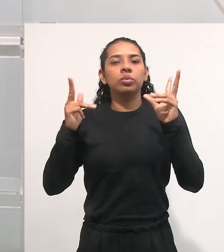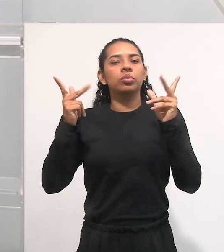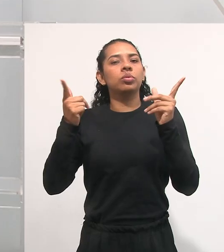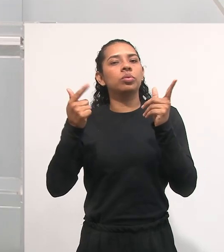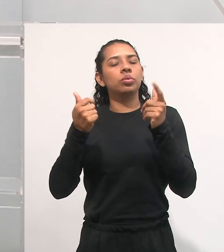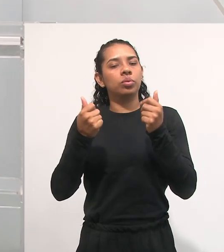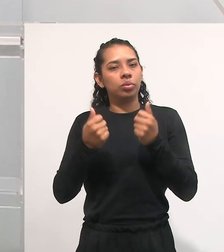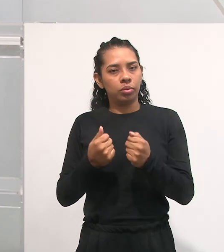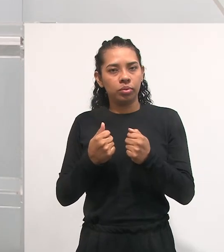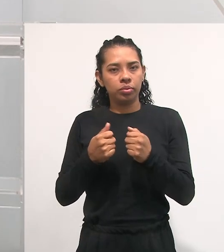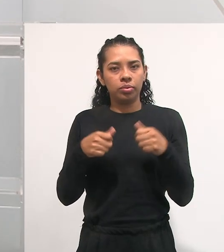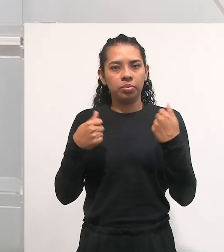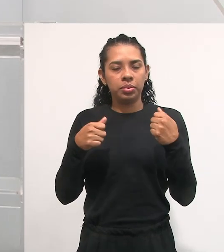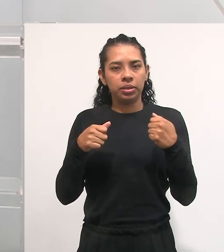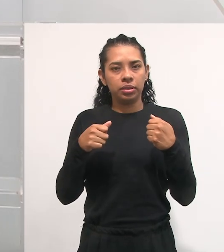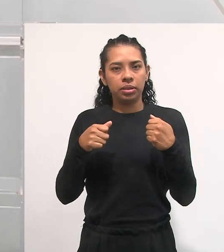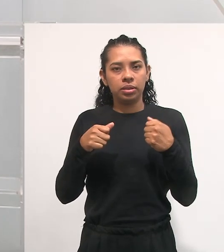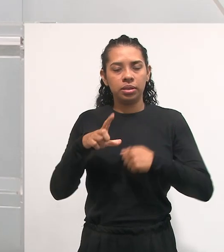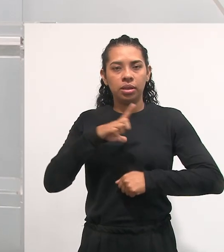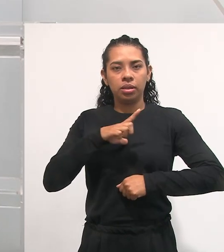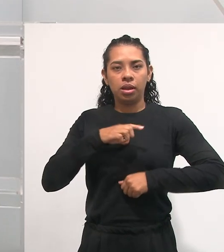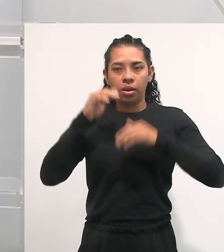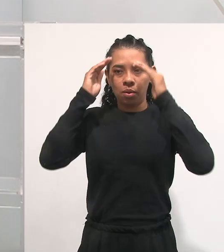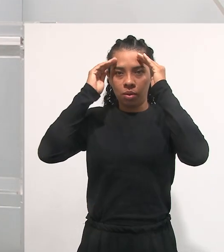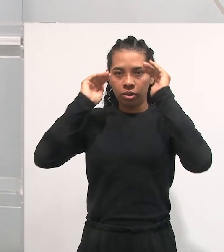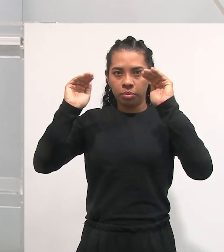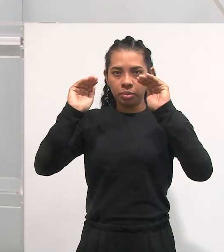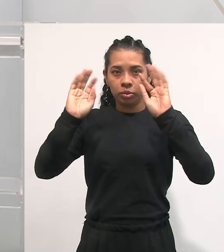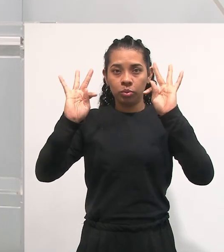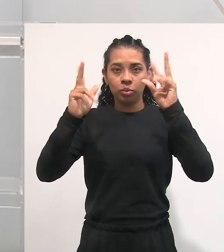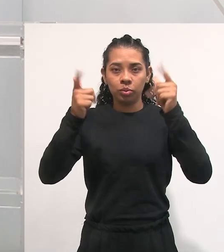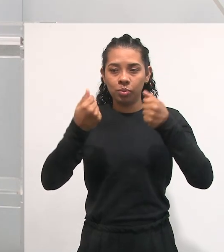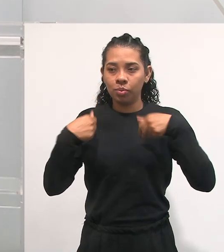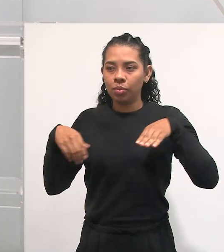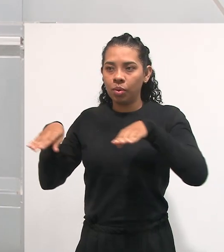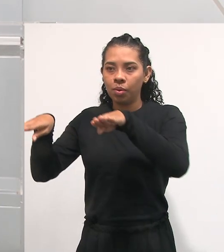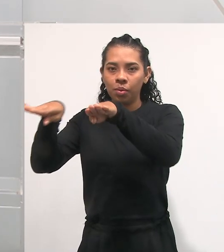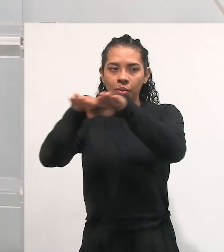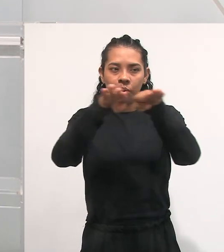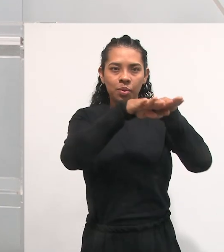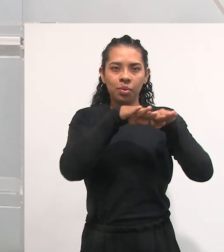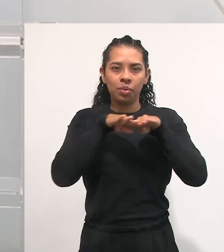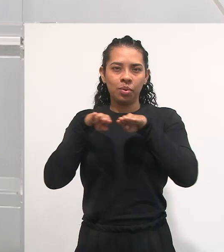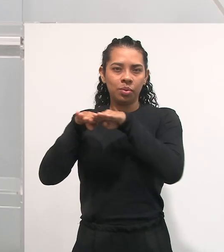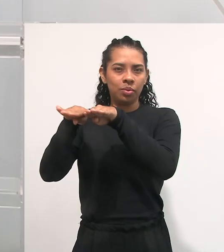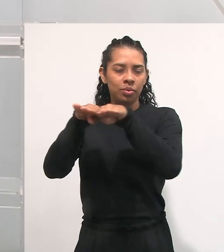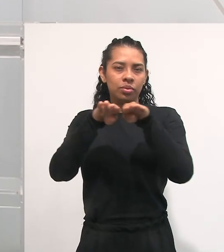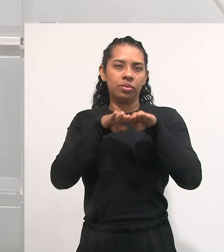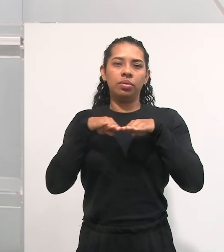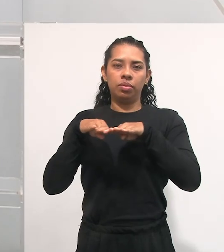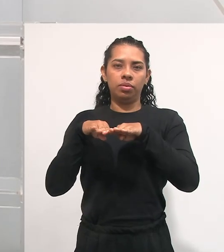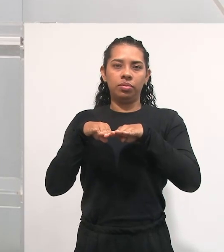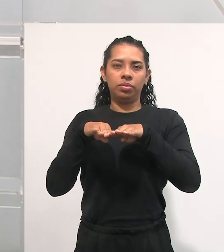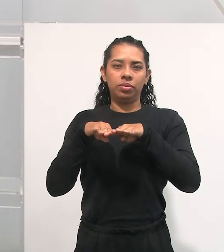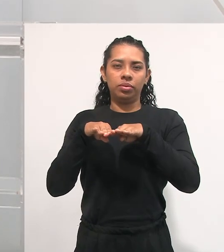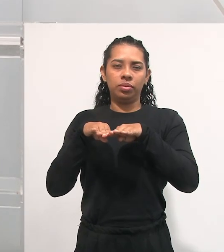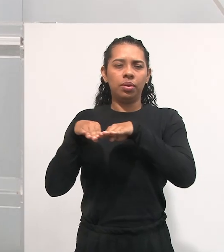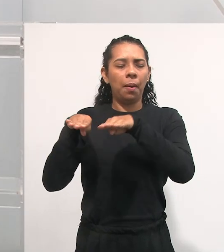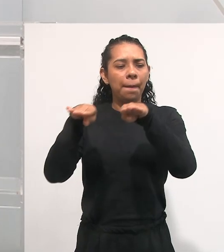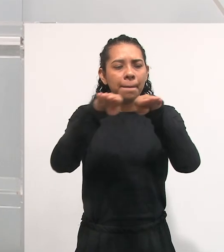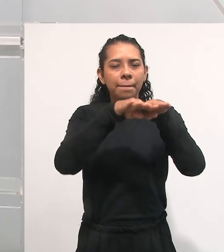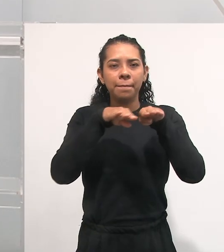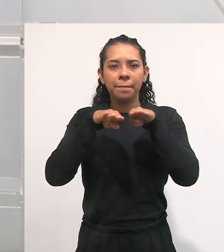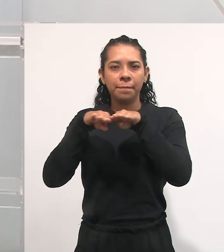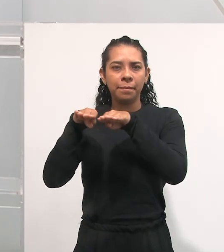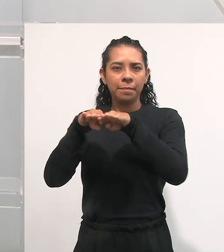Isso parece que não é igualdade. Mas é o que mais se aproxima da equidade. o que mais se